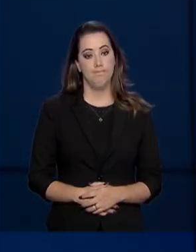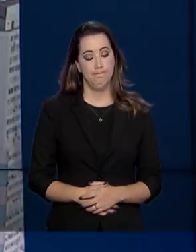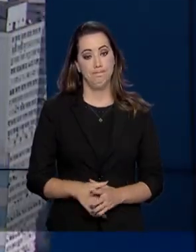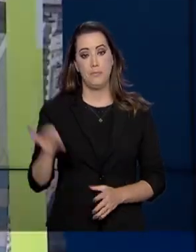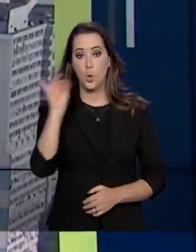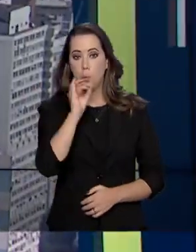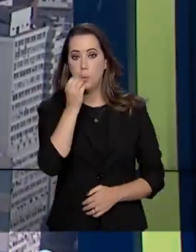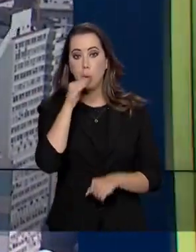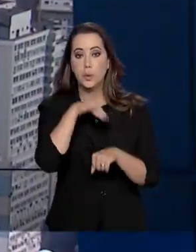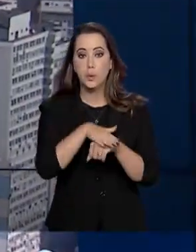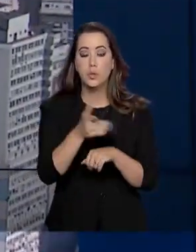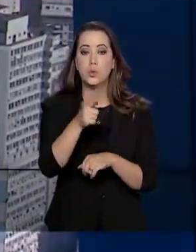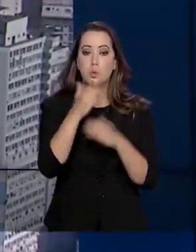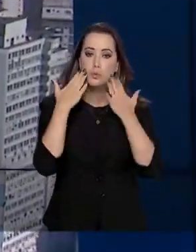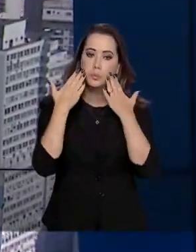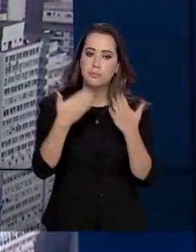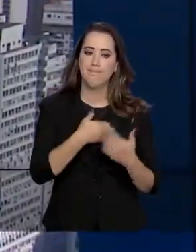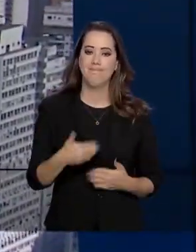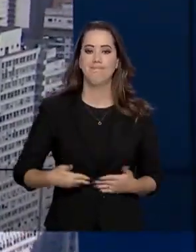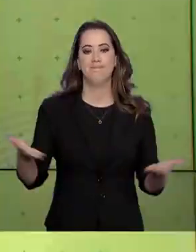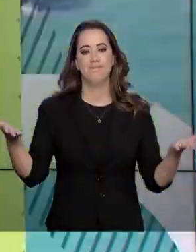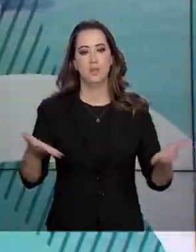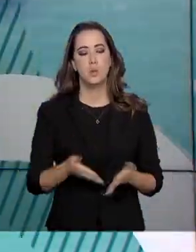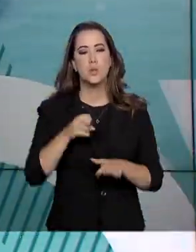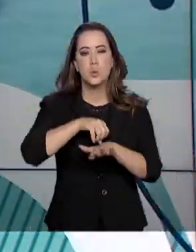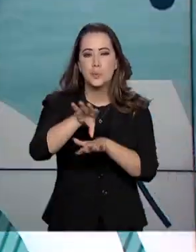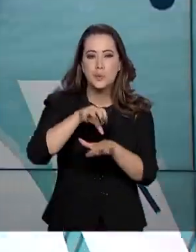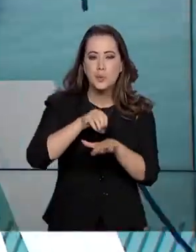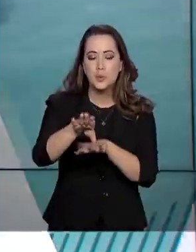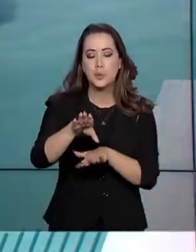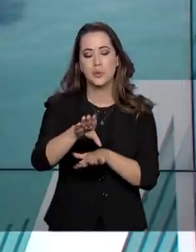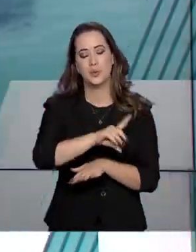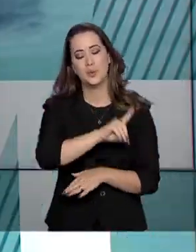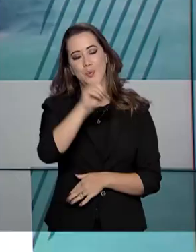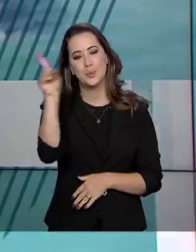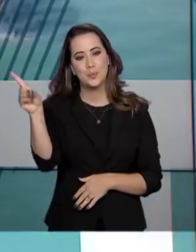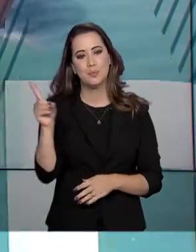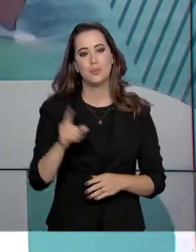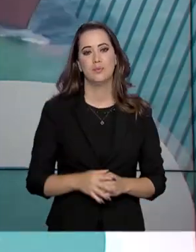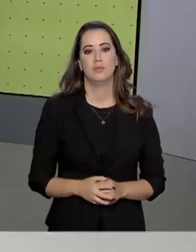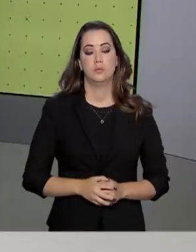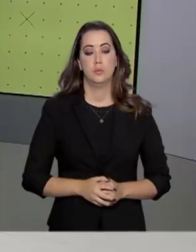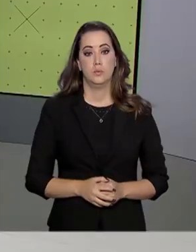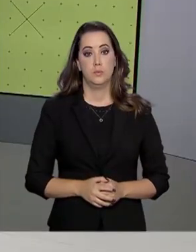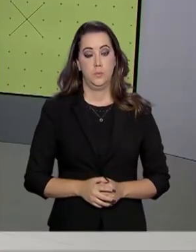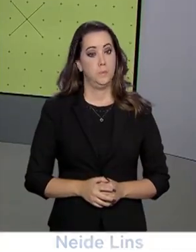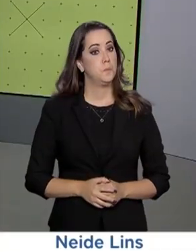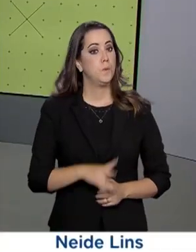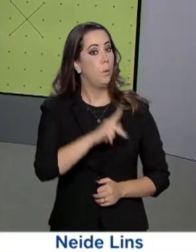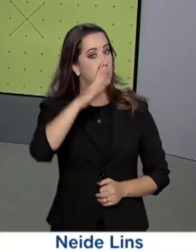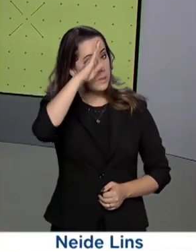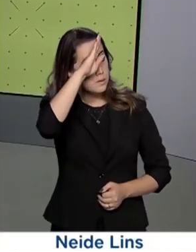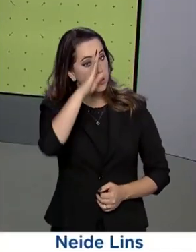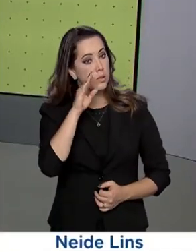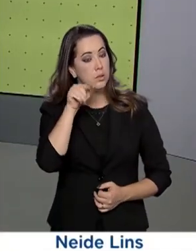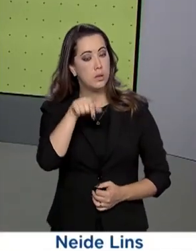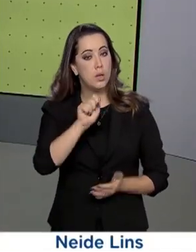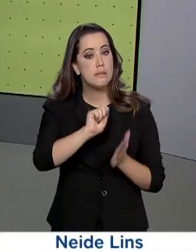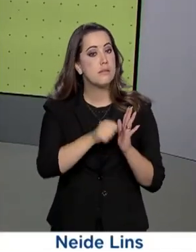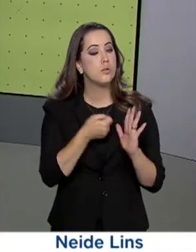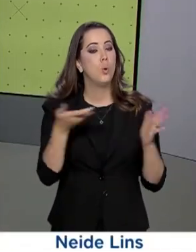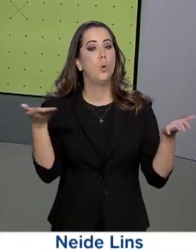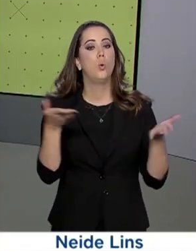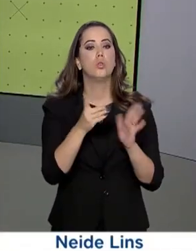Olá, boa noite. Já está no ar mais um Governo Agora com as principais notícias do dia. O presidente Jair Bolsonaro